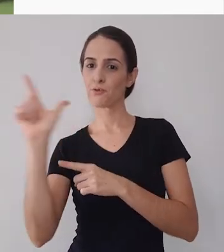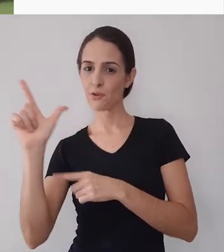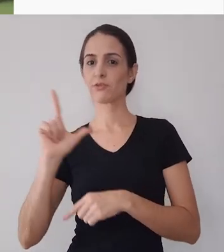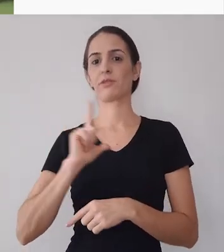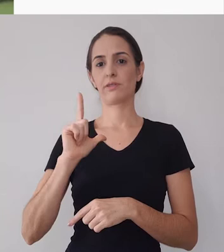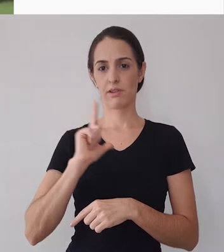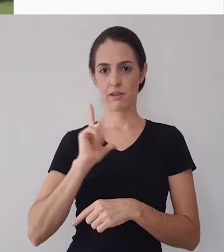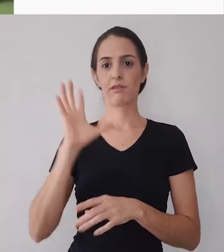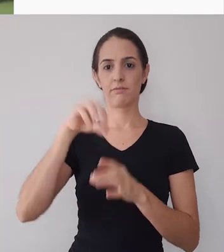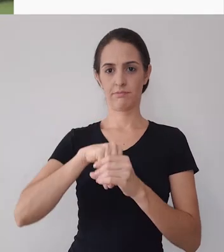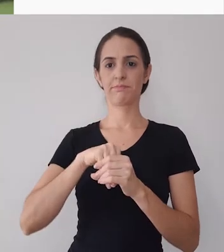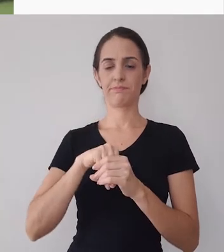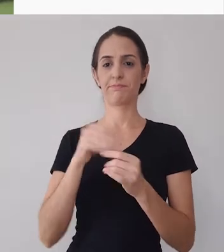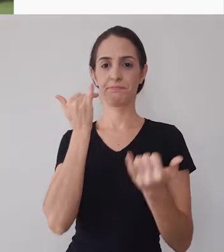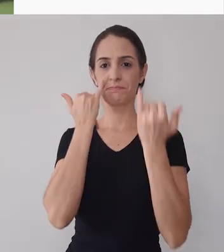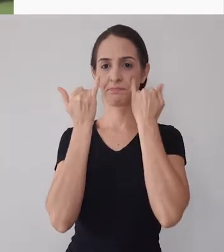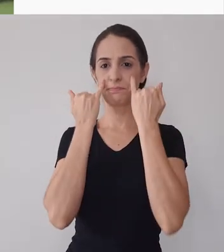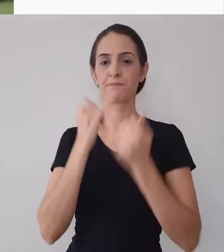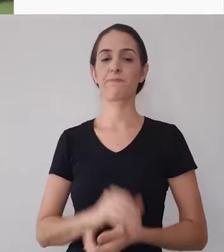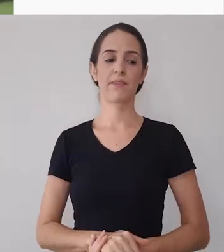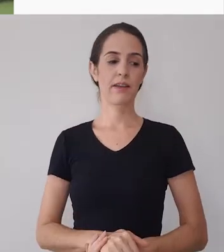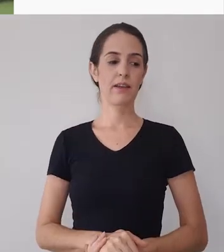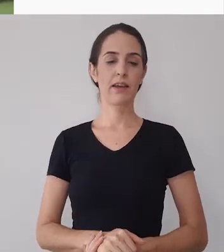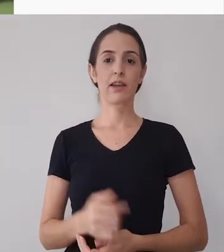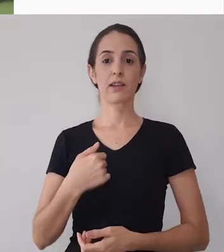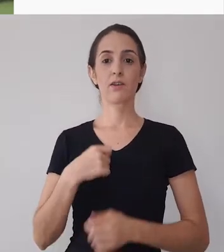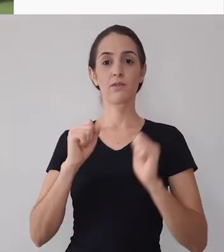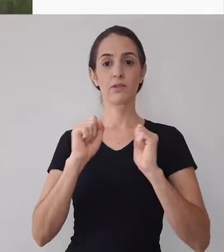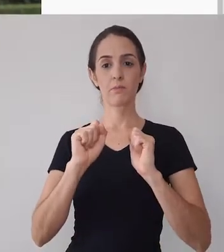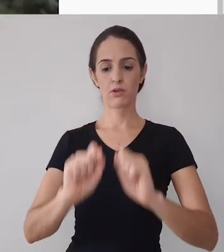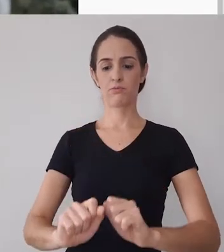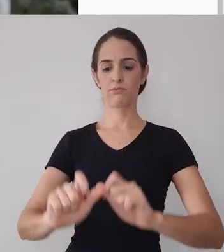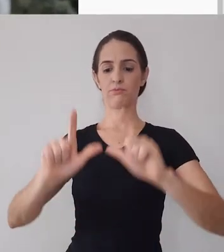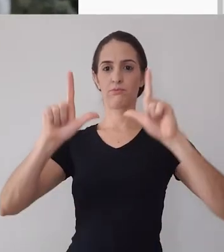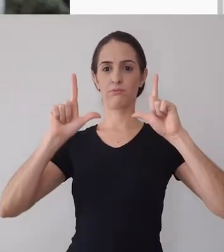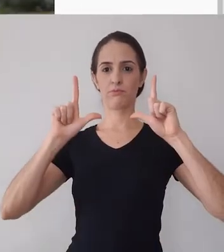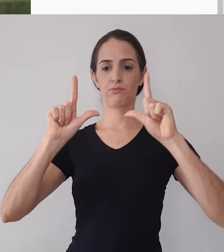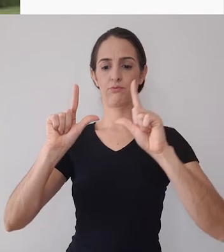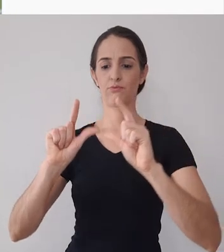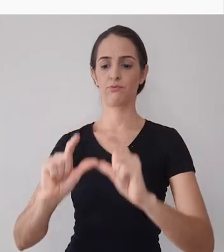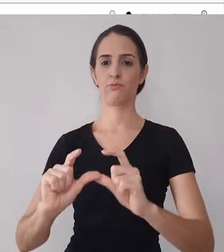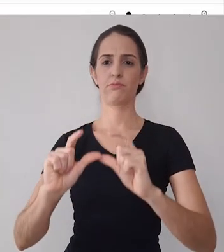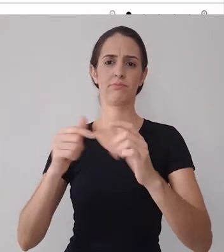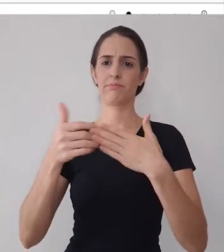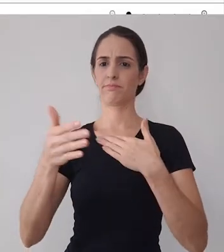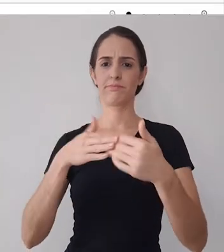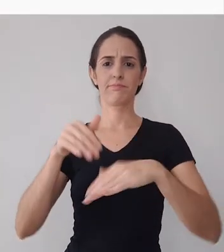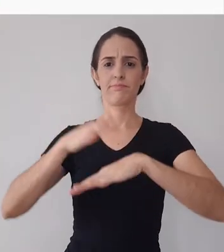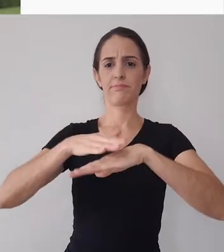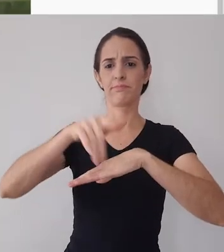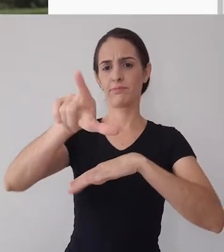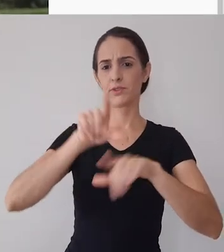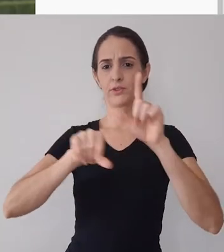então existe também essa opção basicamente você pode ajustar a área de trabalho para uma maneira que fique melhor para você diminuir o